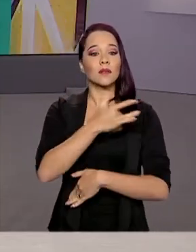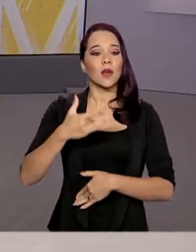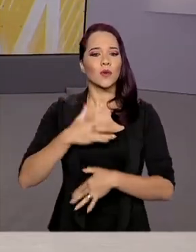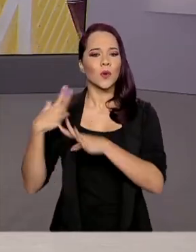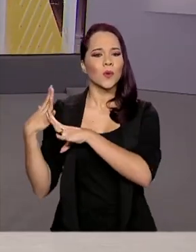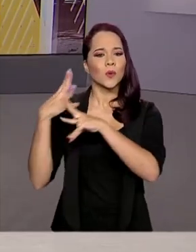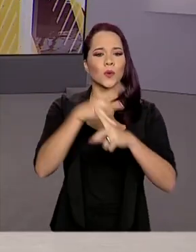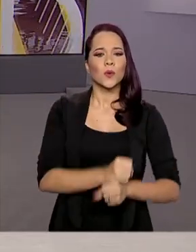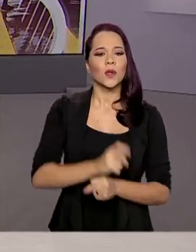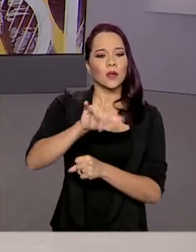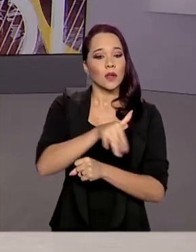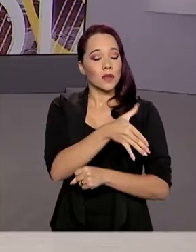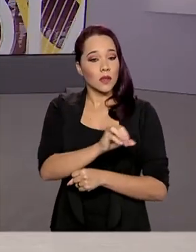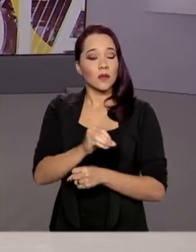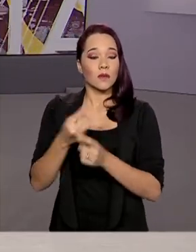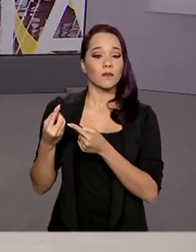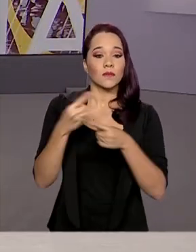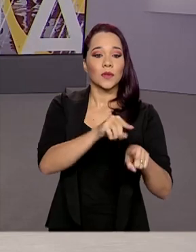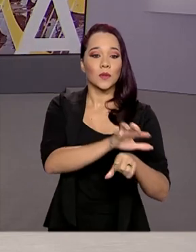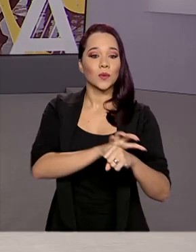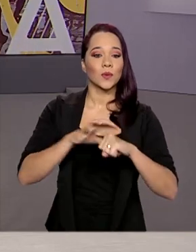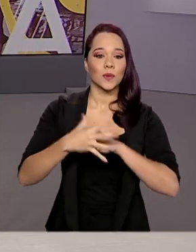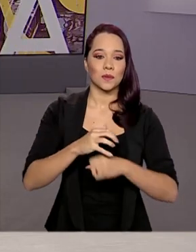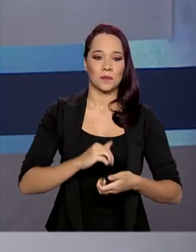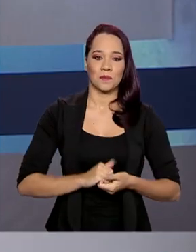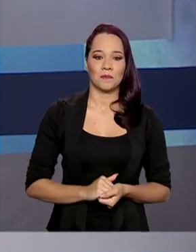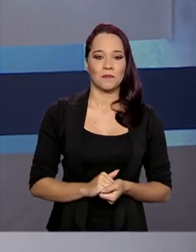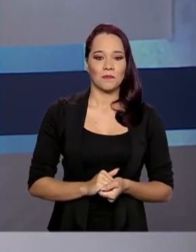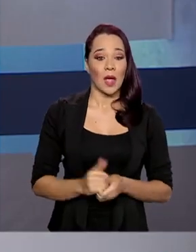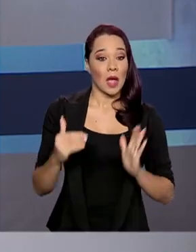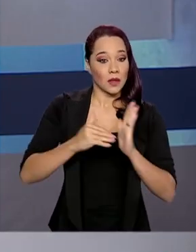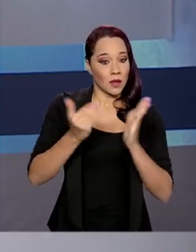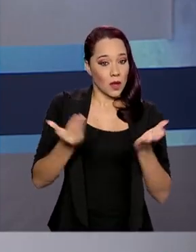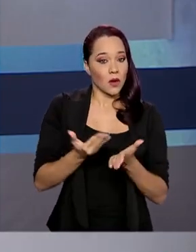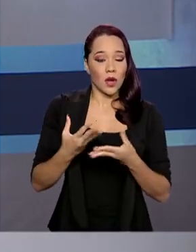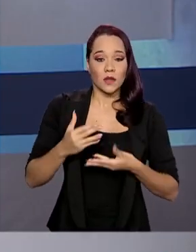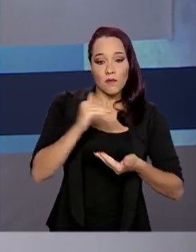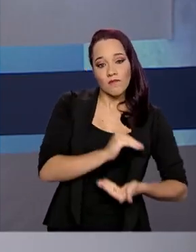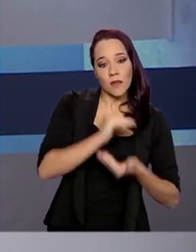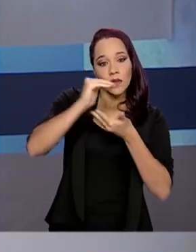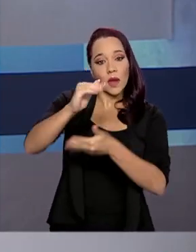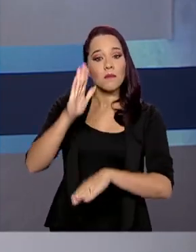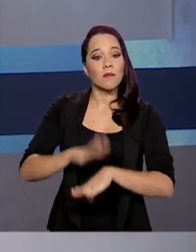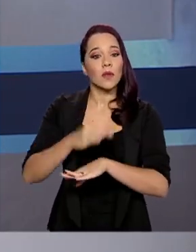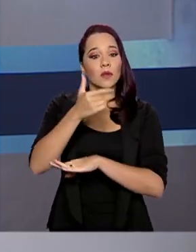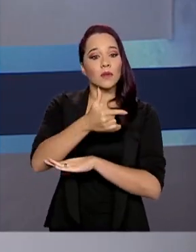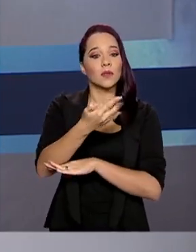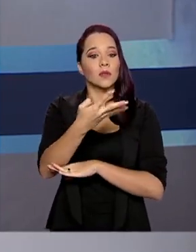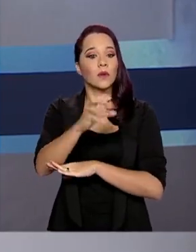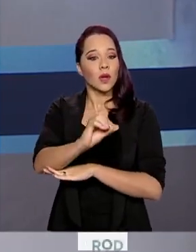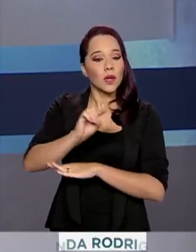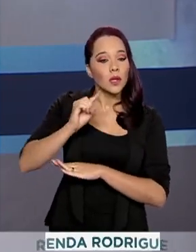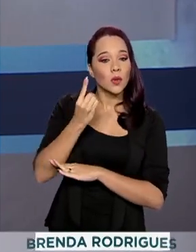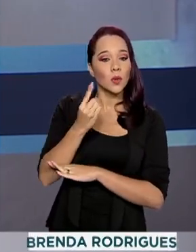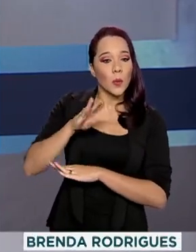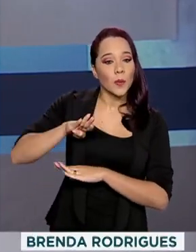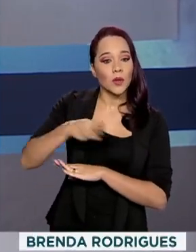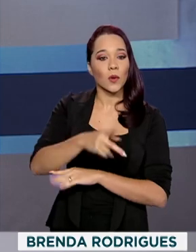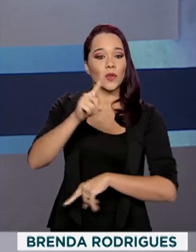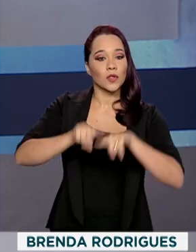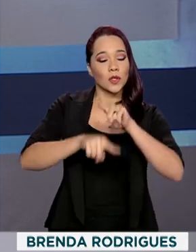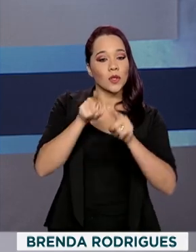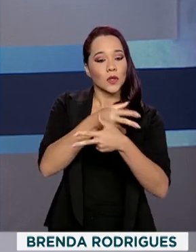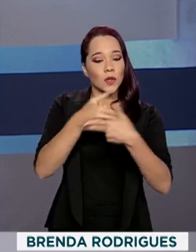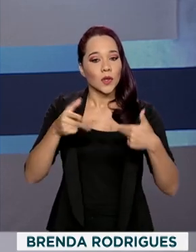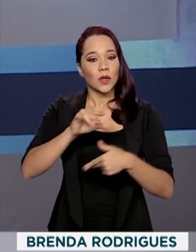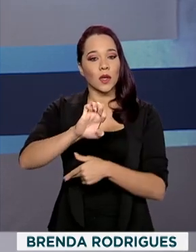fez um balanço das ações de enfrentamento à doença. Até agora, foram entregues mais de 241 milhões de equipamentos